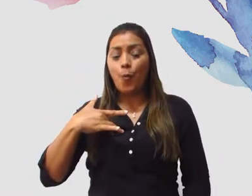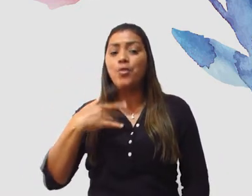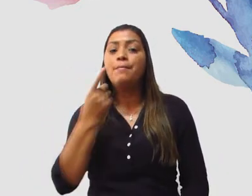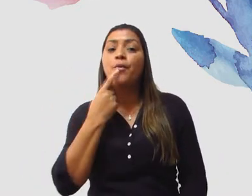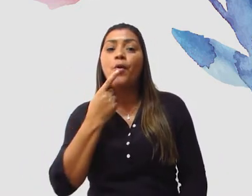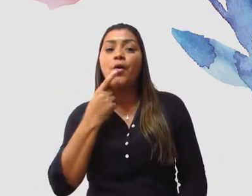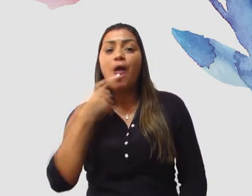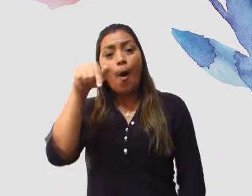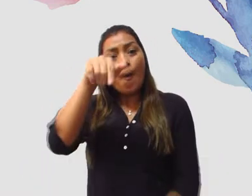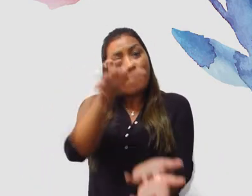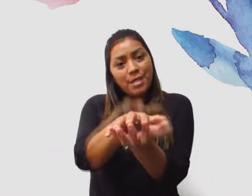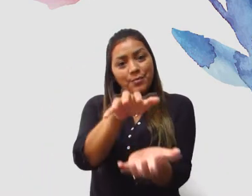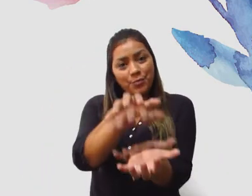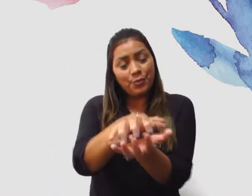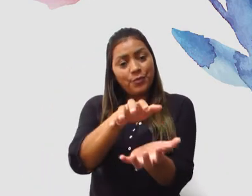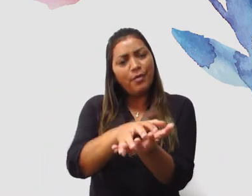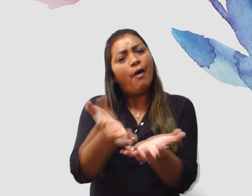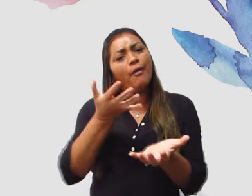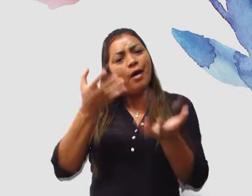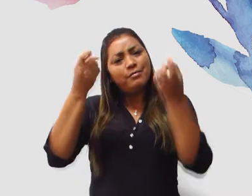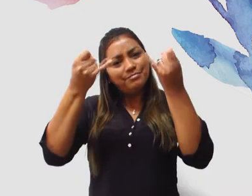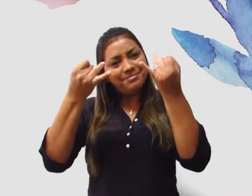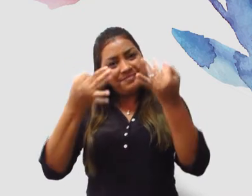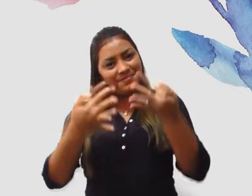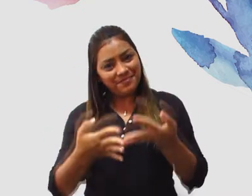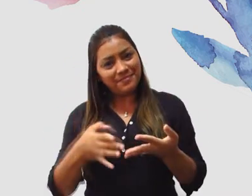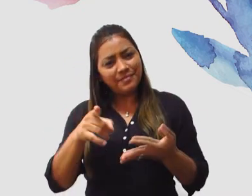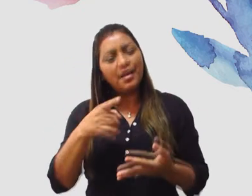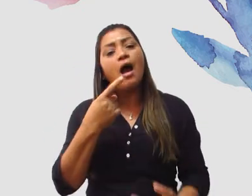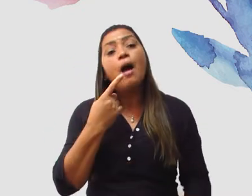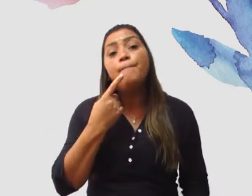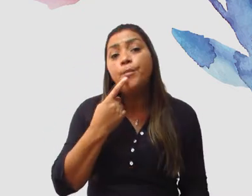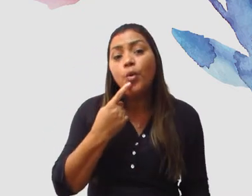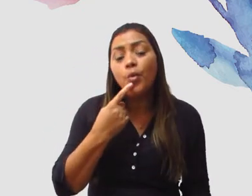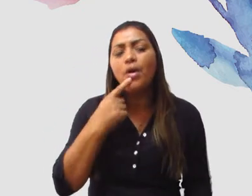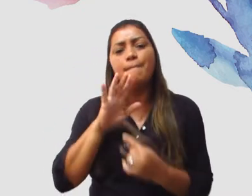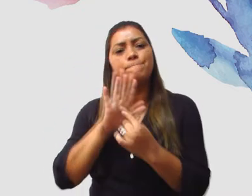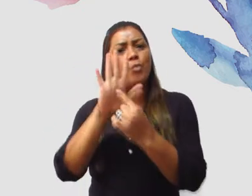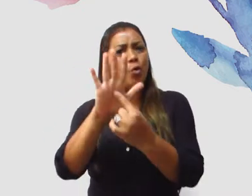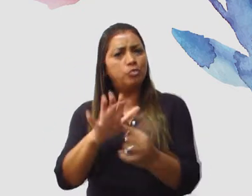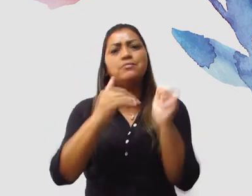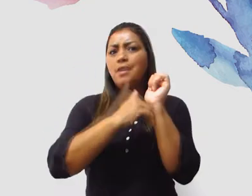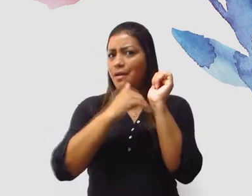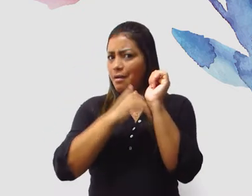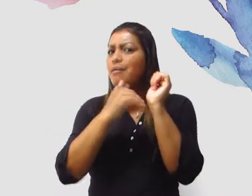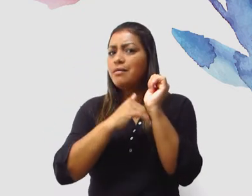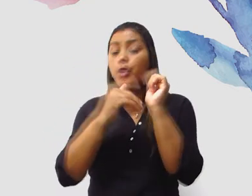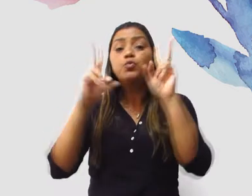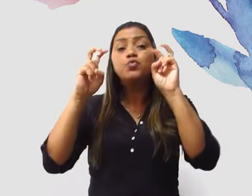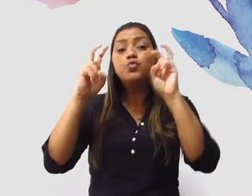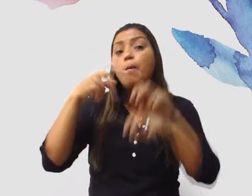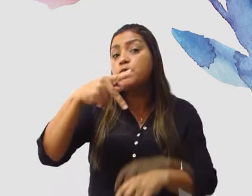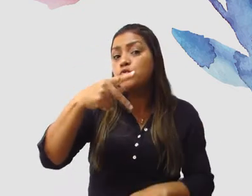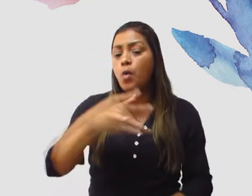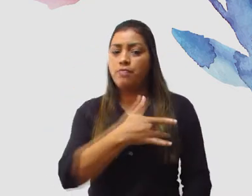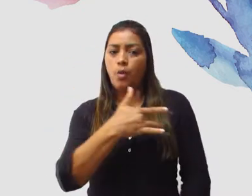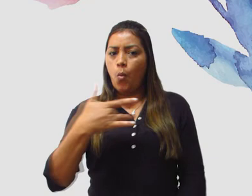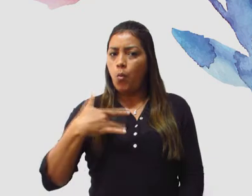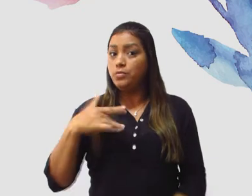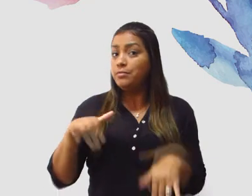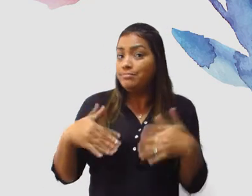Pernambuco. Queria contar para você que a boca revela muitos segredos sobre sua saúde.